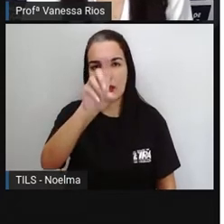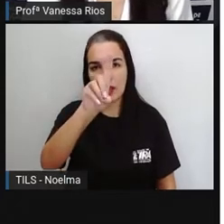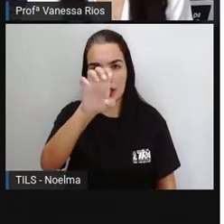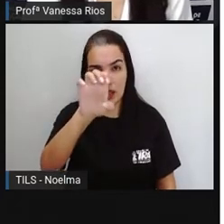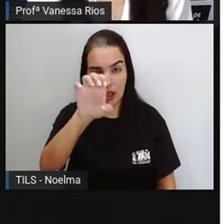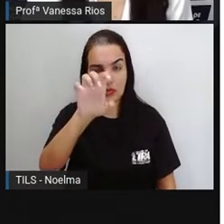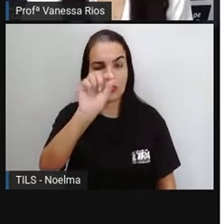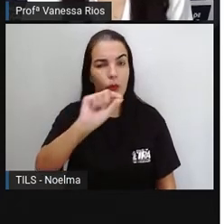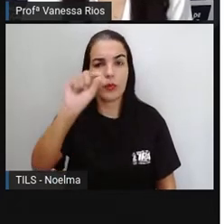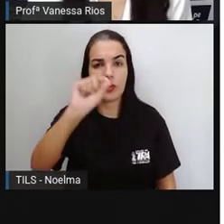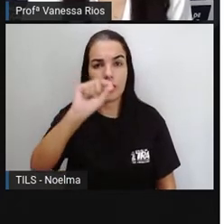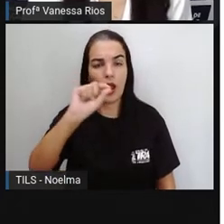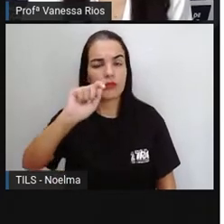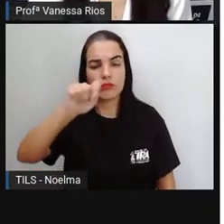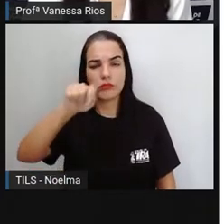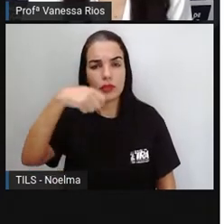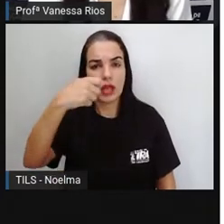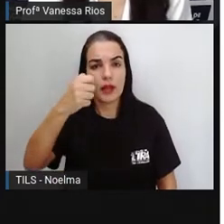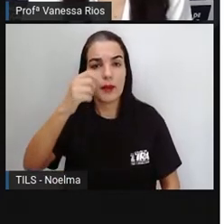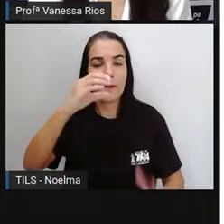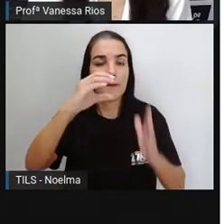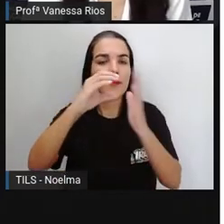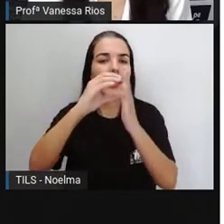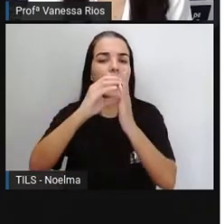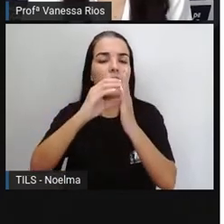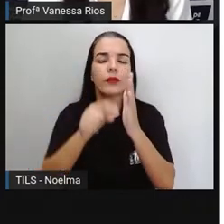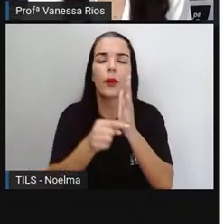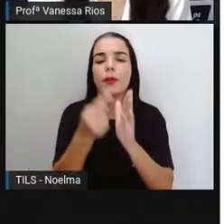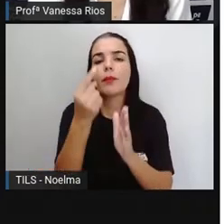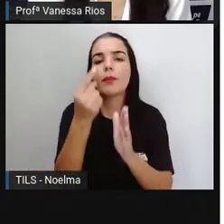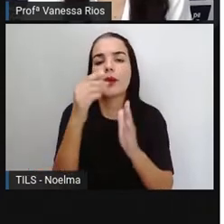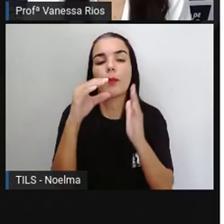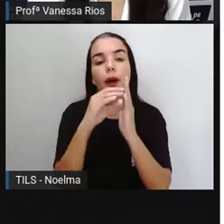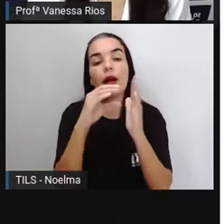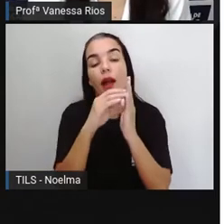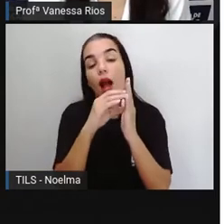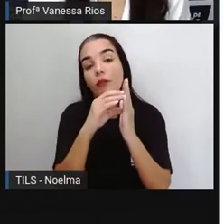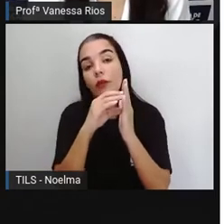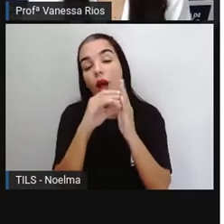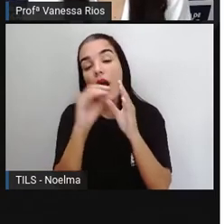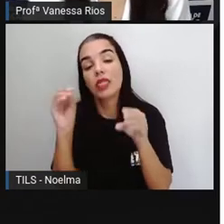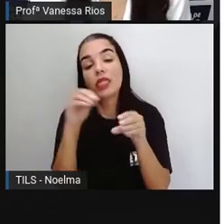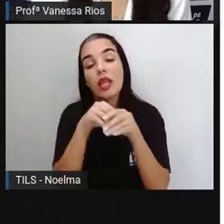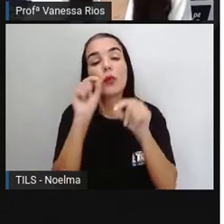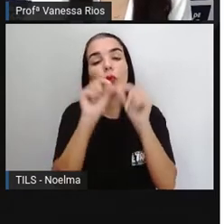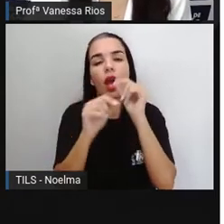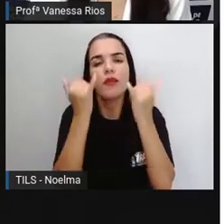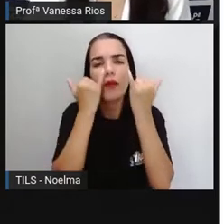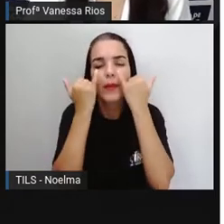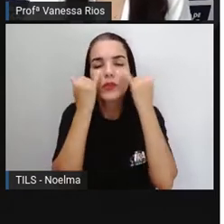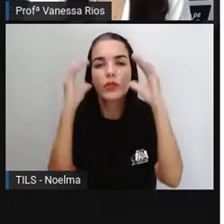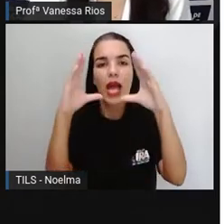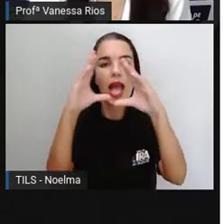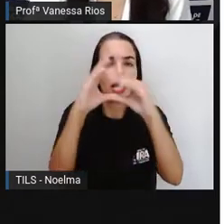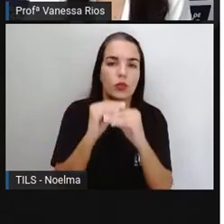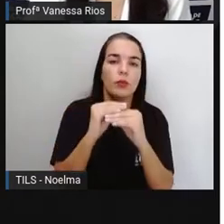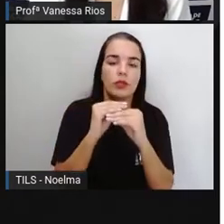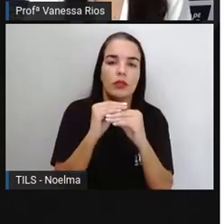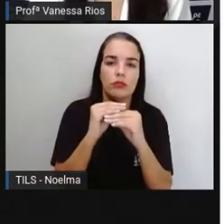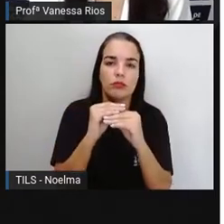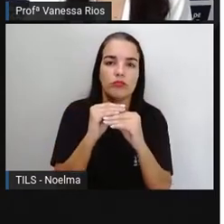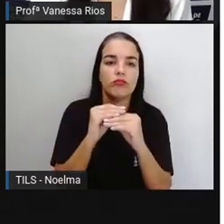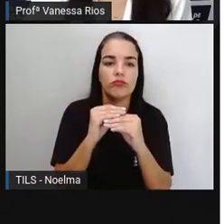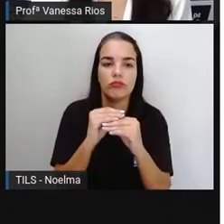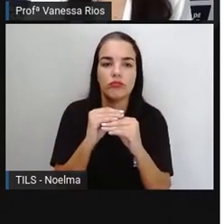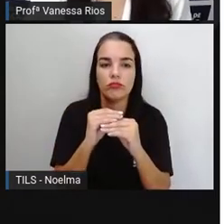ele corresponde normalmente ao primeiro parágrafo do texto. E vai trazer informações ali de